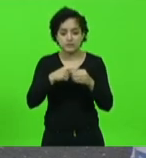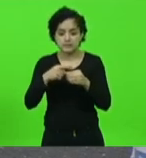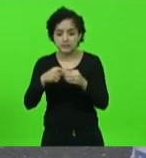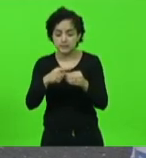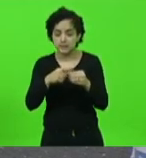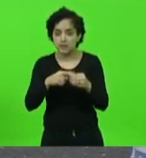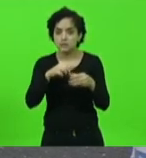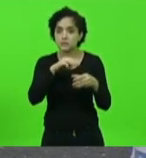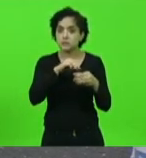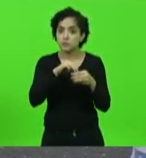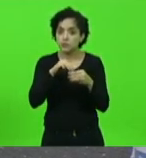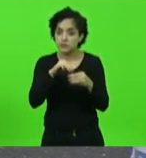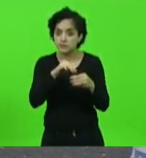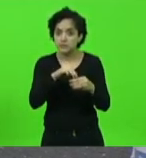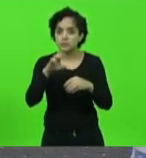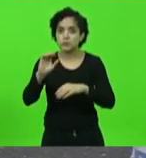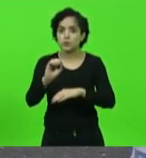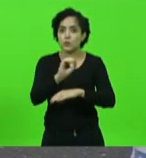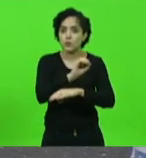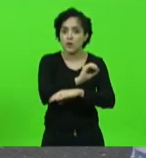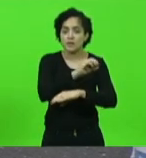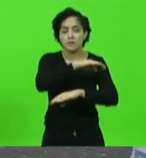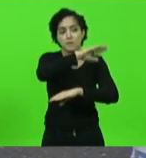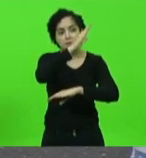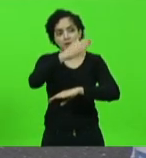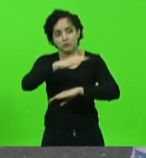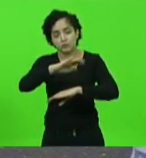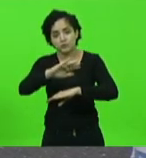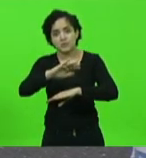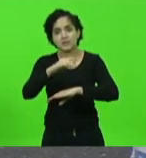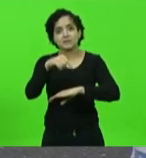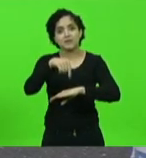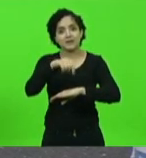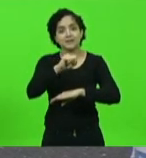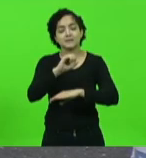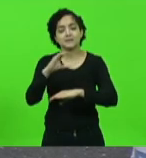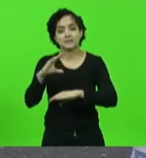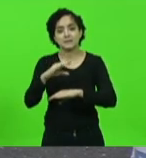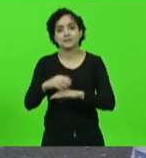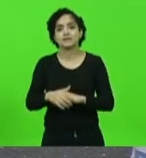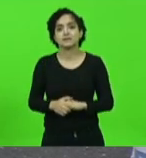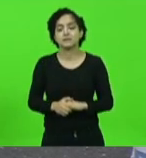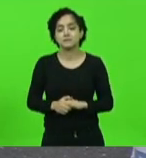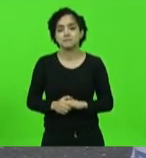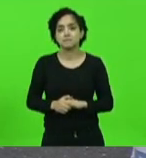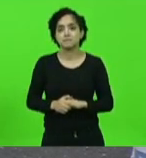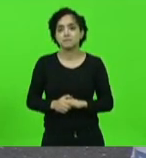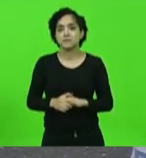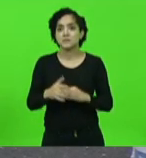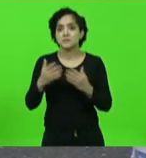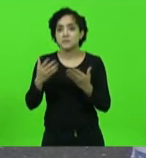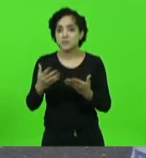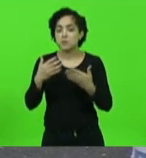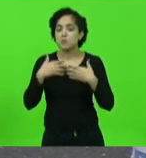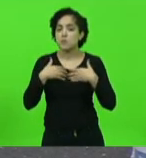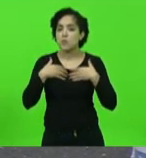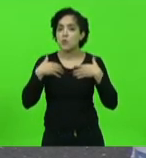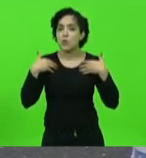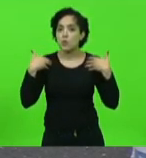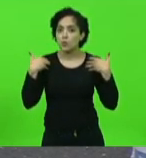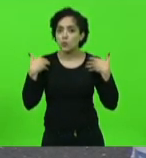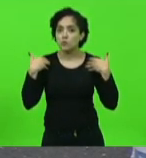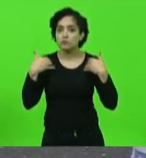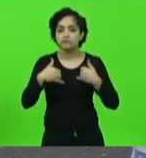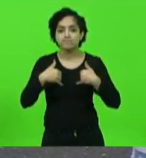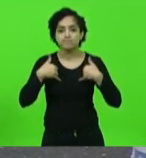do meio oeste do Planalto Serrano de Santa Catarina então é com muito orgulho que nós